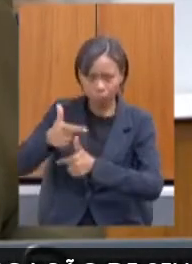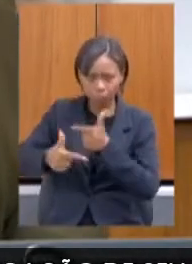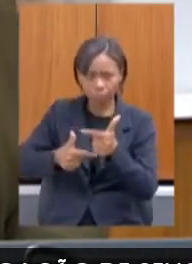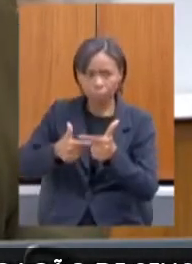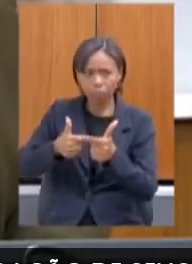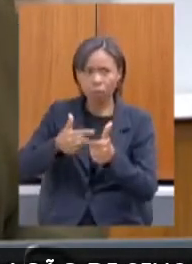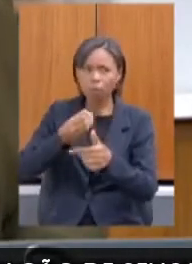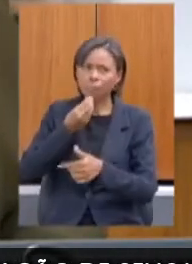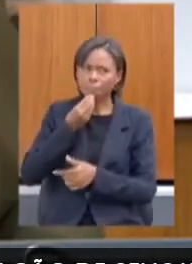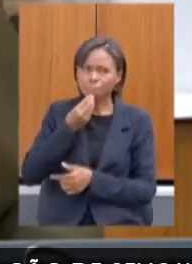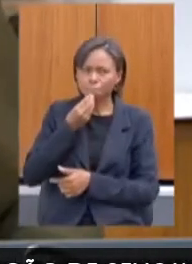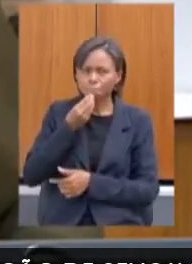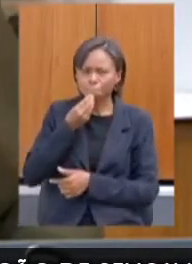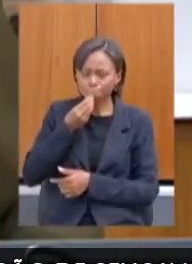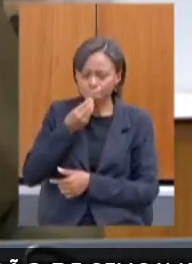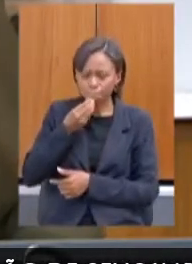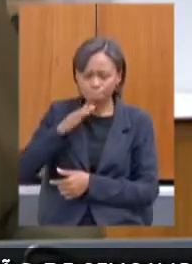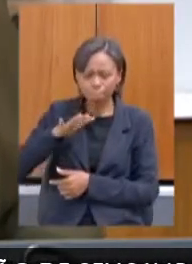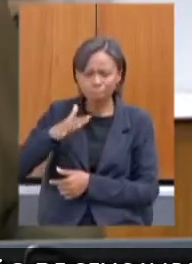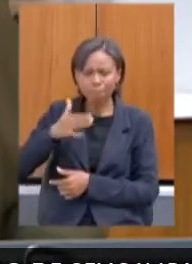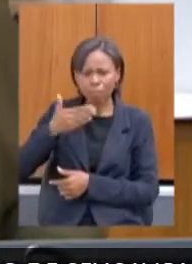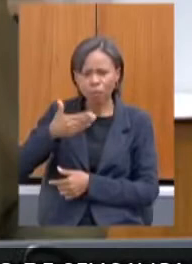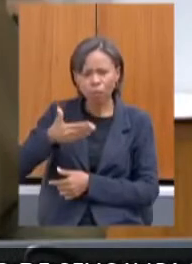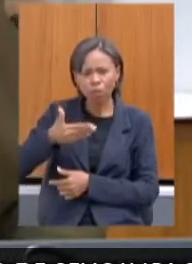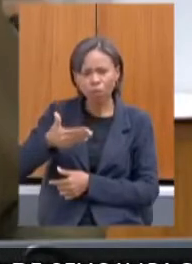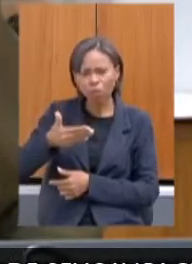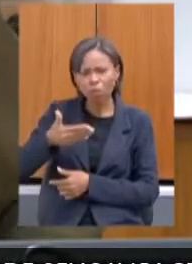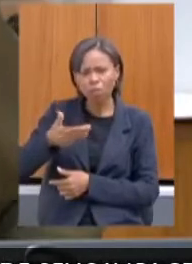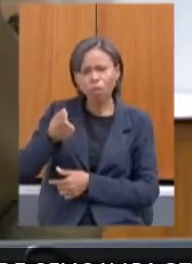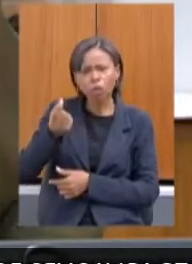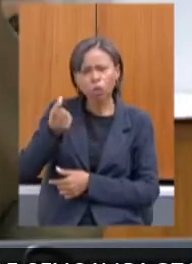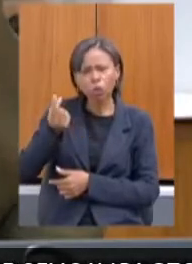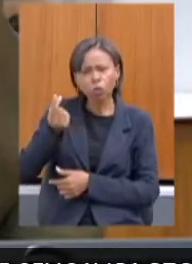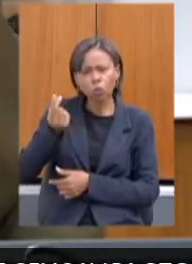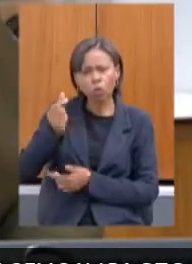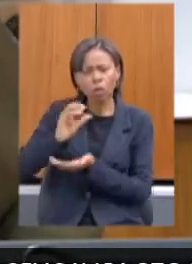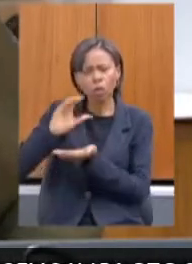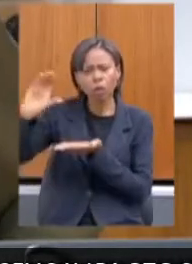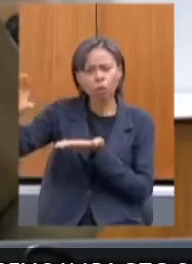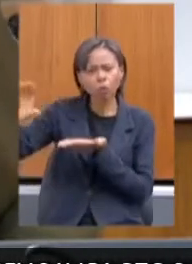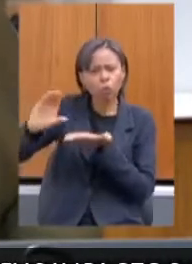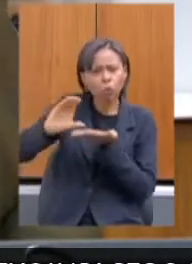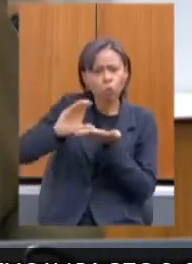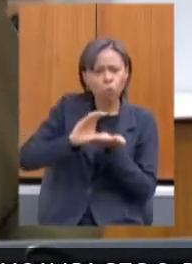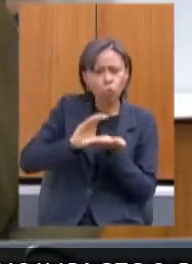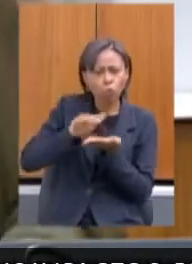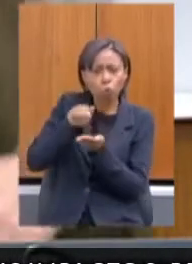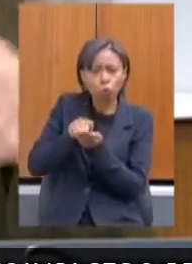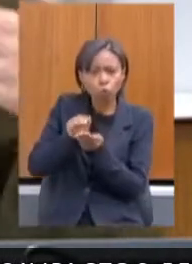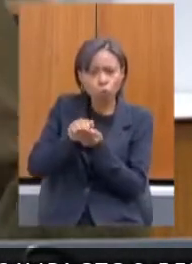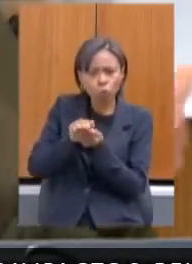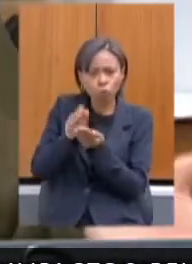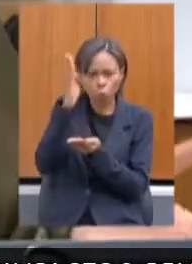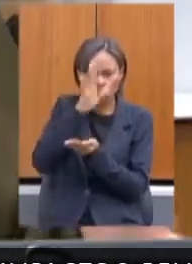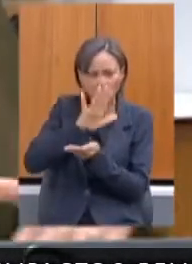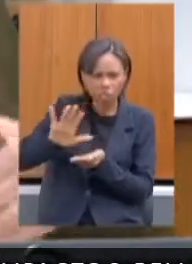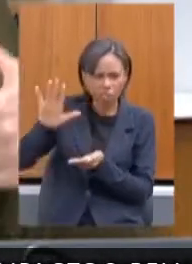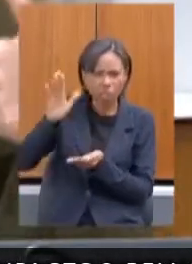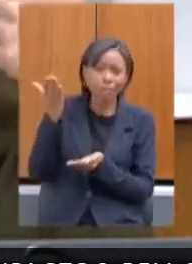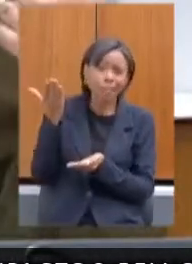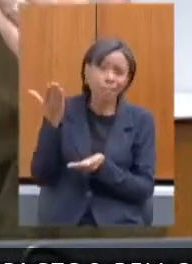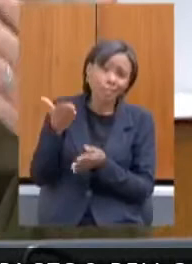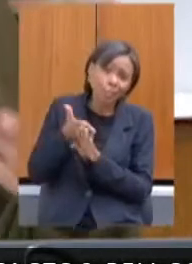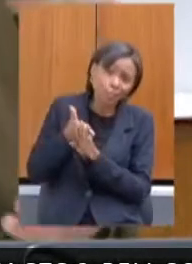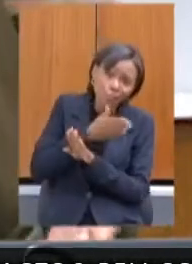de um aporte do Fundo Nacional que deveria ter sido em setembro,